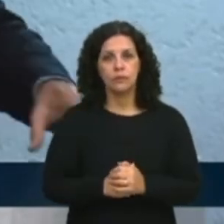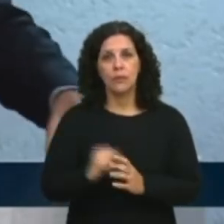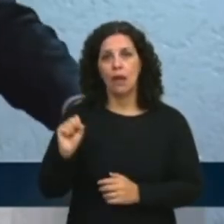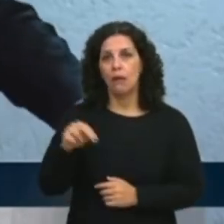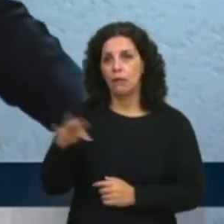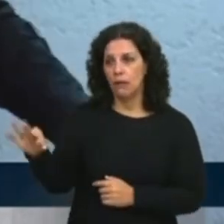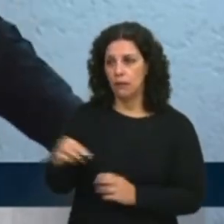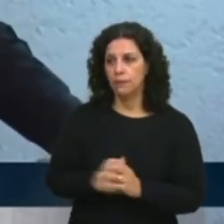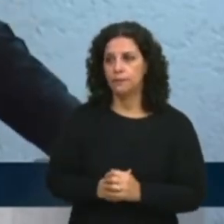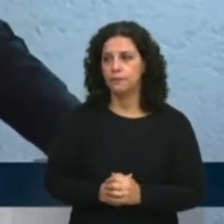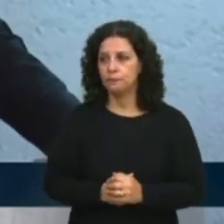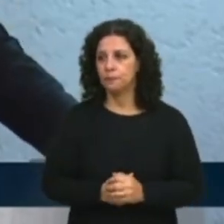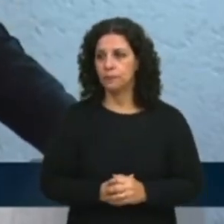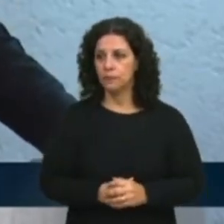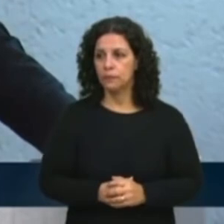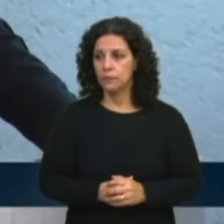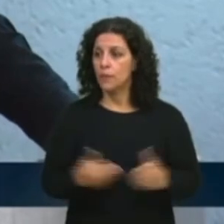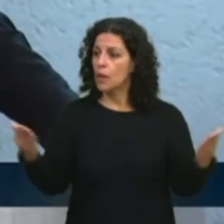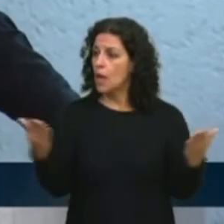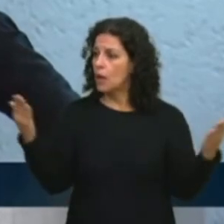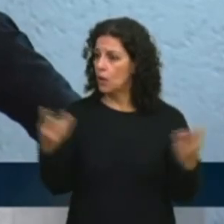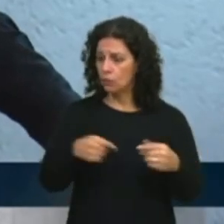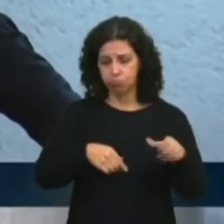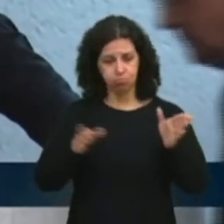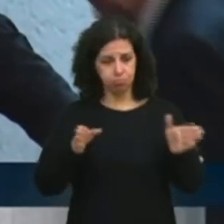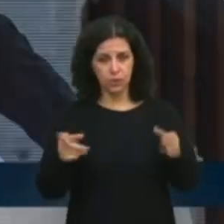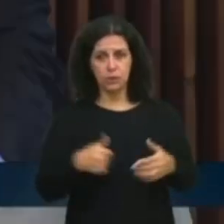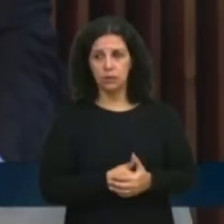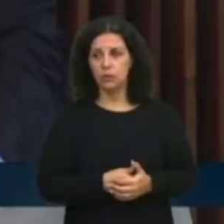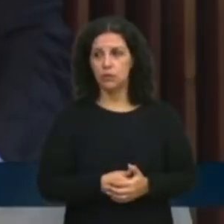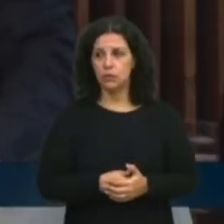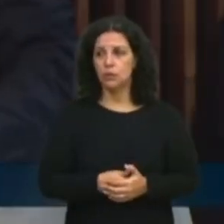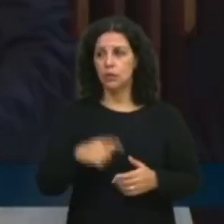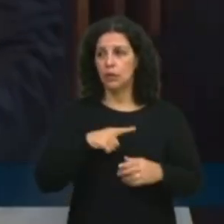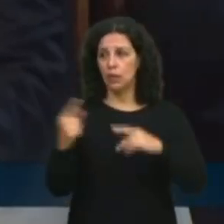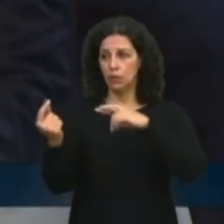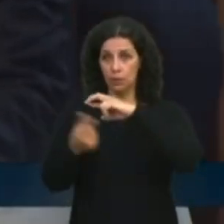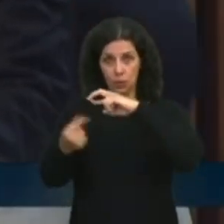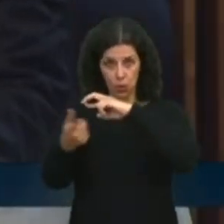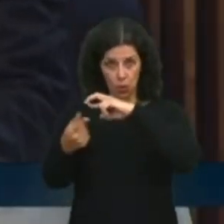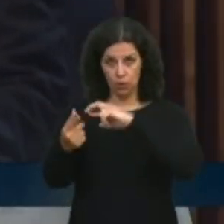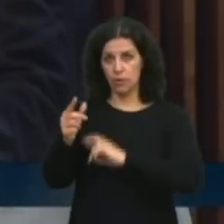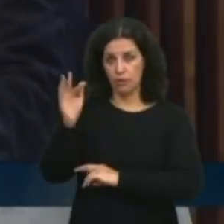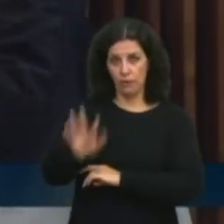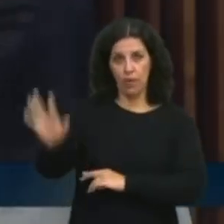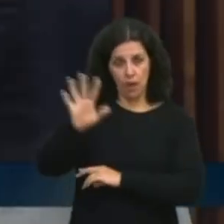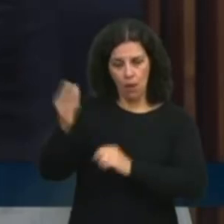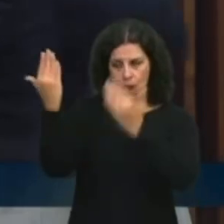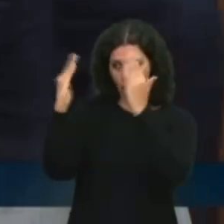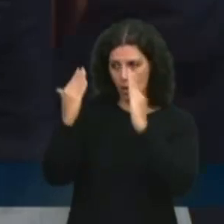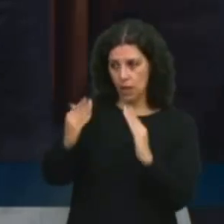NTT. Muito recentemente, o Tribunal de Contas da União concluiu a